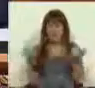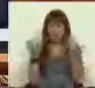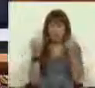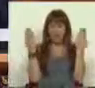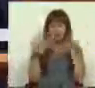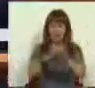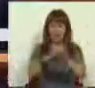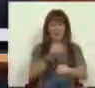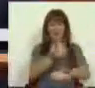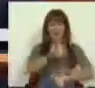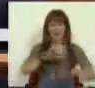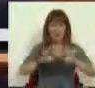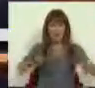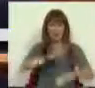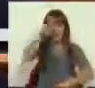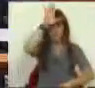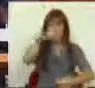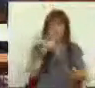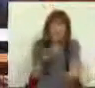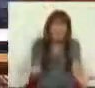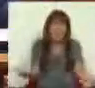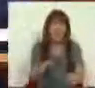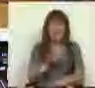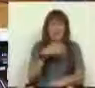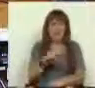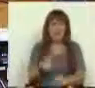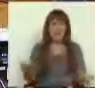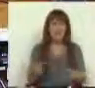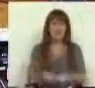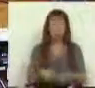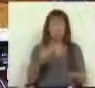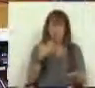à porta fechada na residência oficial do Sr. Primeiro-Ministro. Muito obrigado, Sr. Presidente.